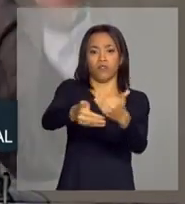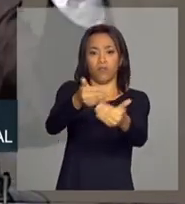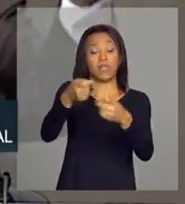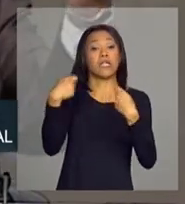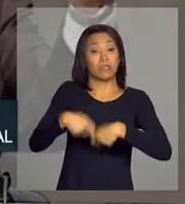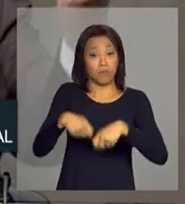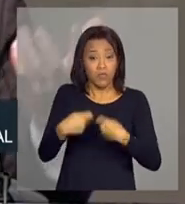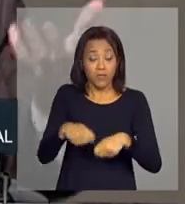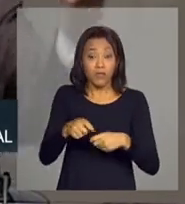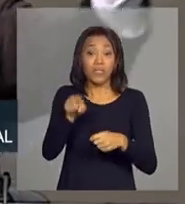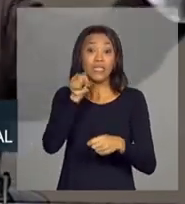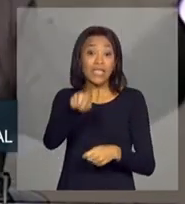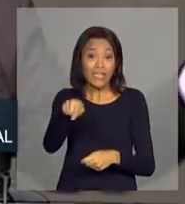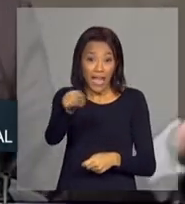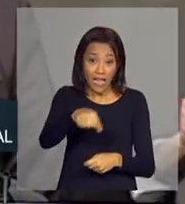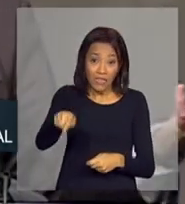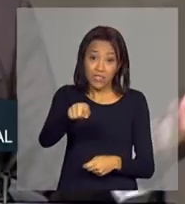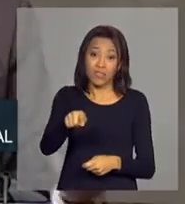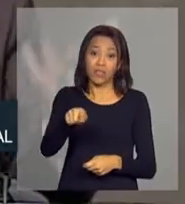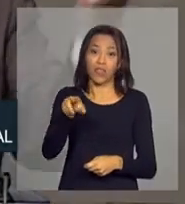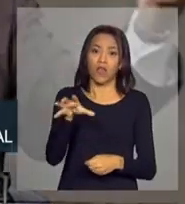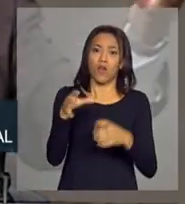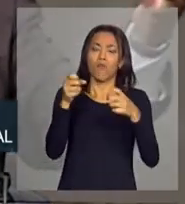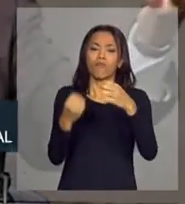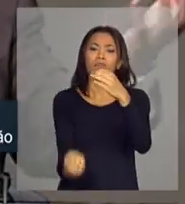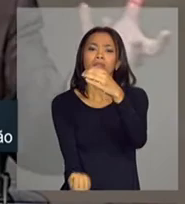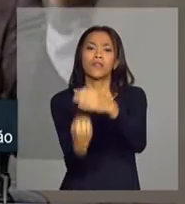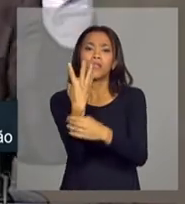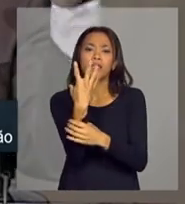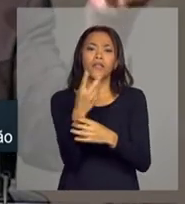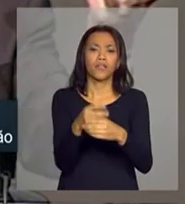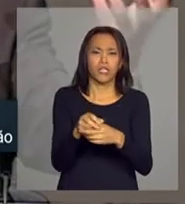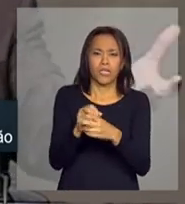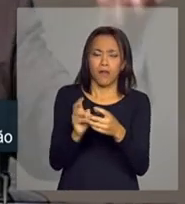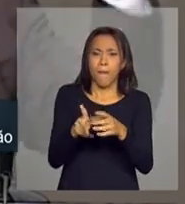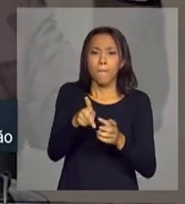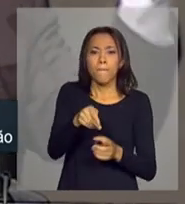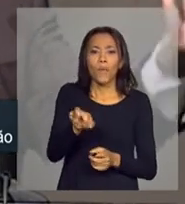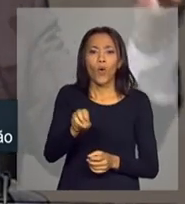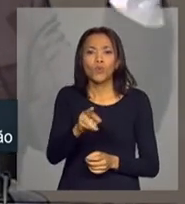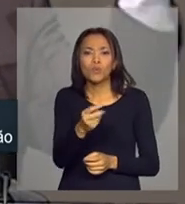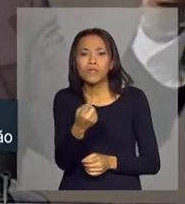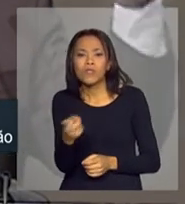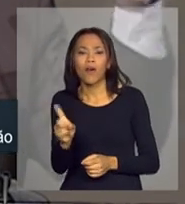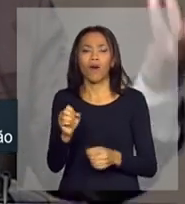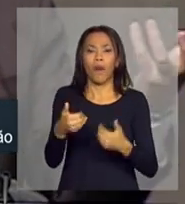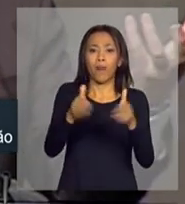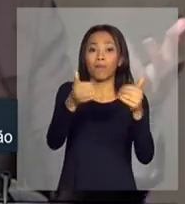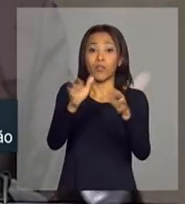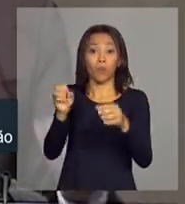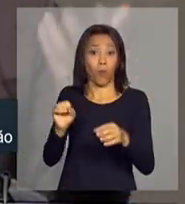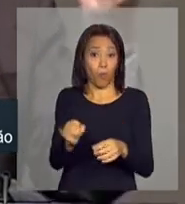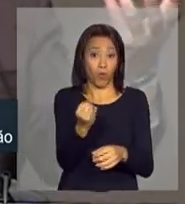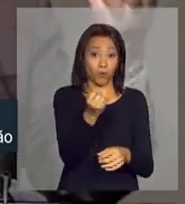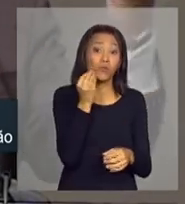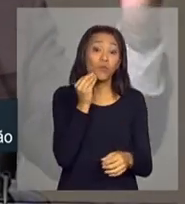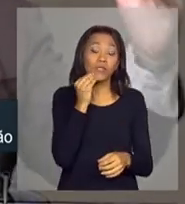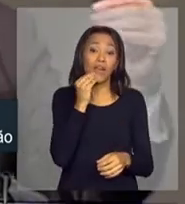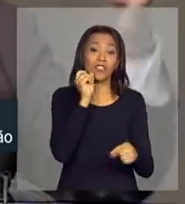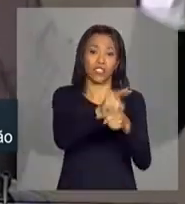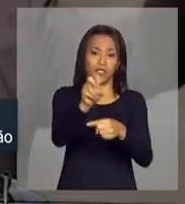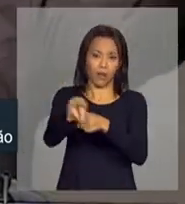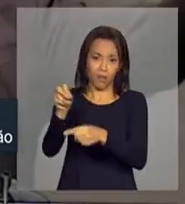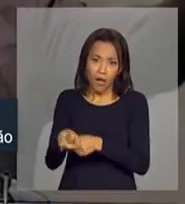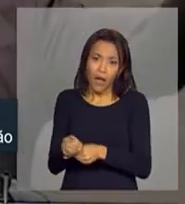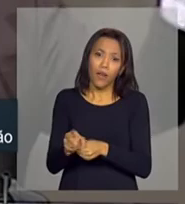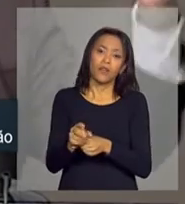que se crie nessas regiões, tecido produtivo, consistente, gerando emprego e renda de qualidade, capaz de permitir